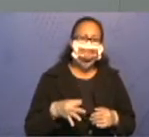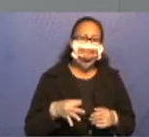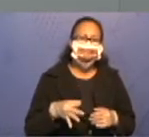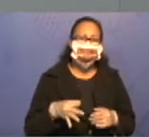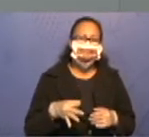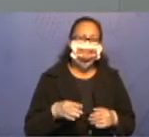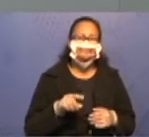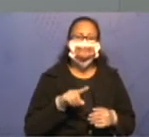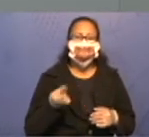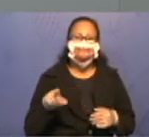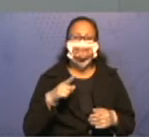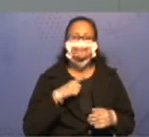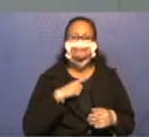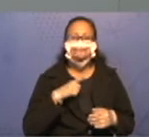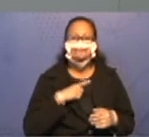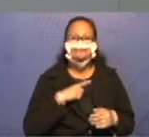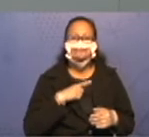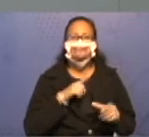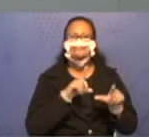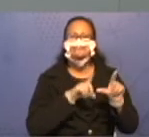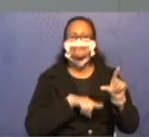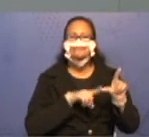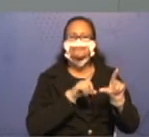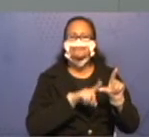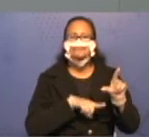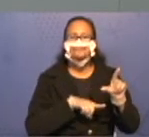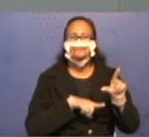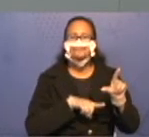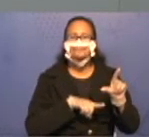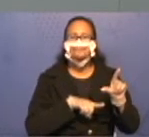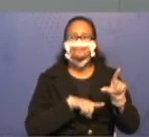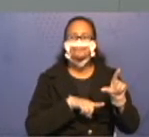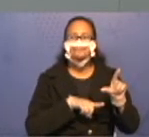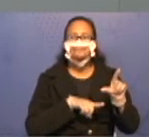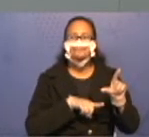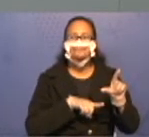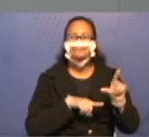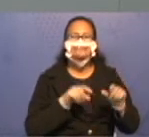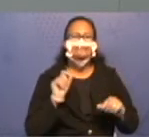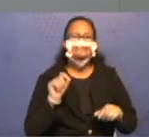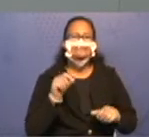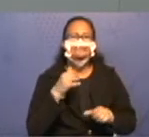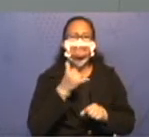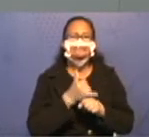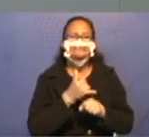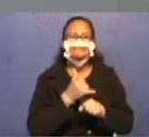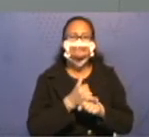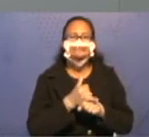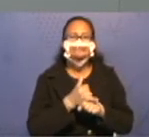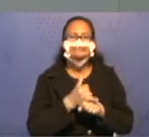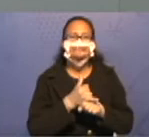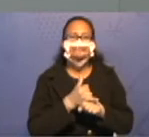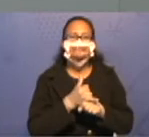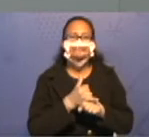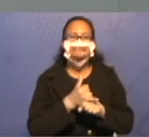Então, você deverá colocar a letrinha, opção, na resposta. Quem é o chefe?